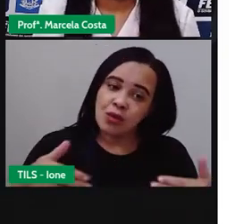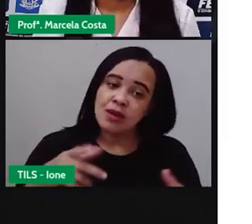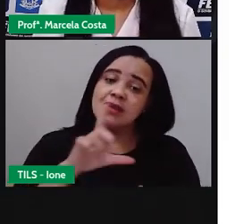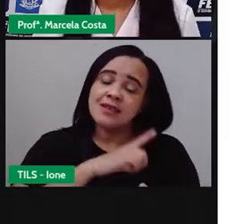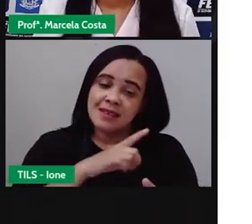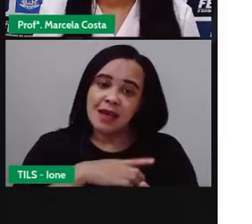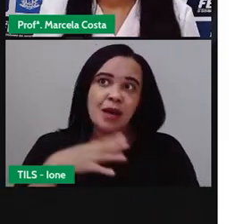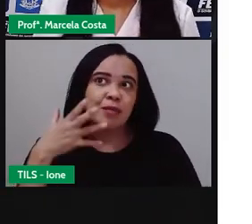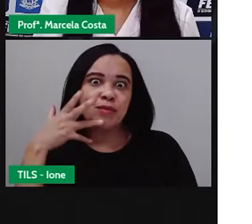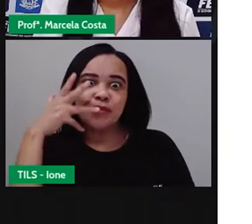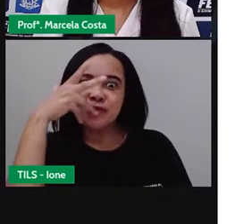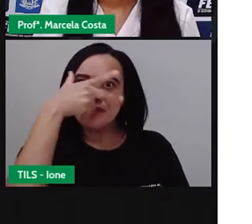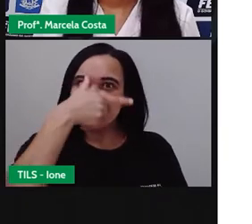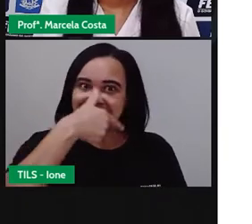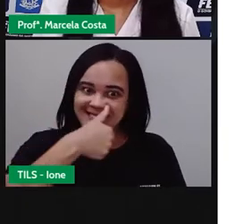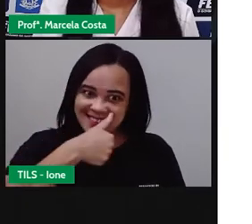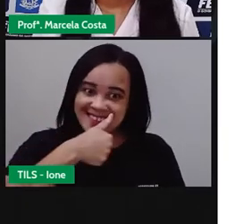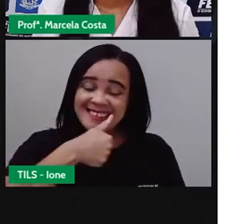bonita.